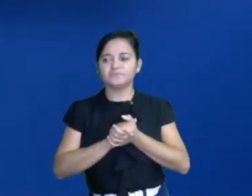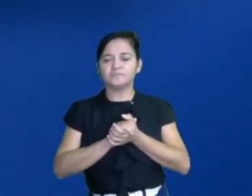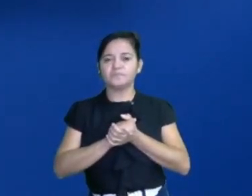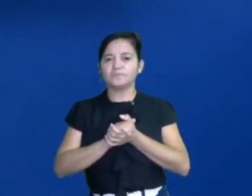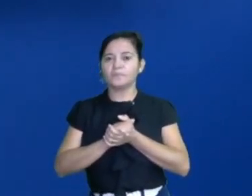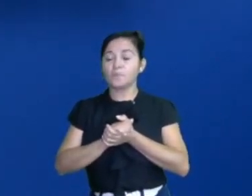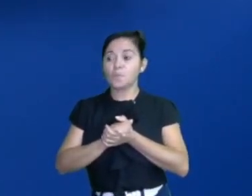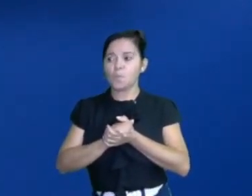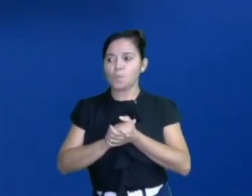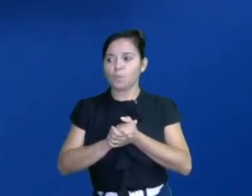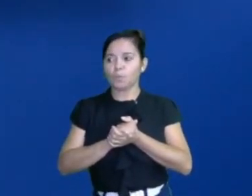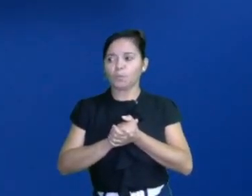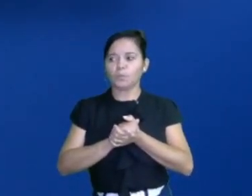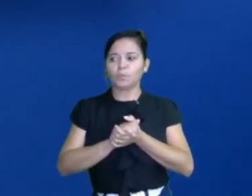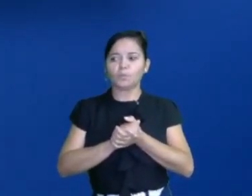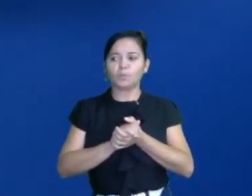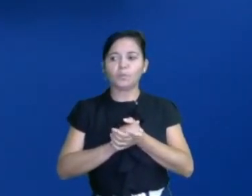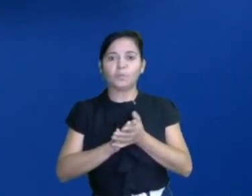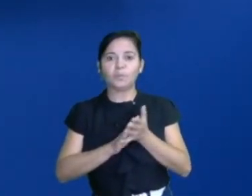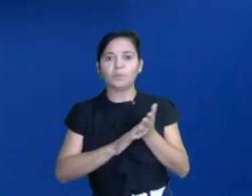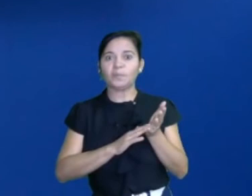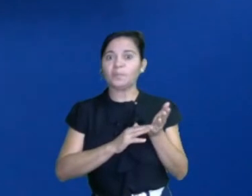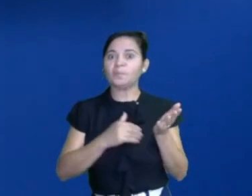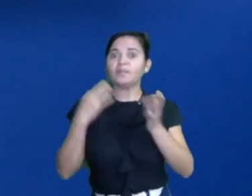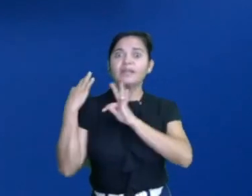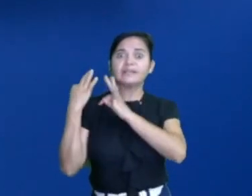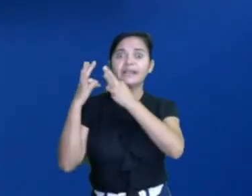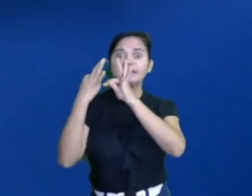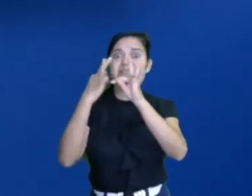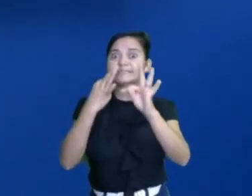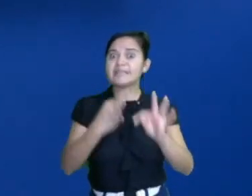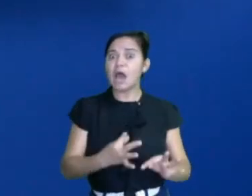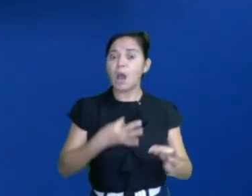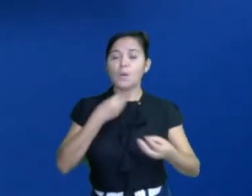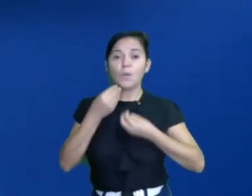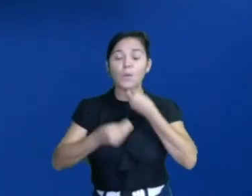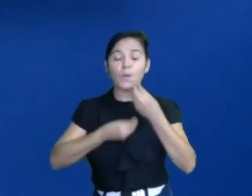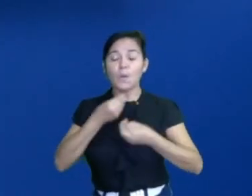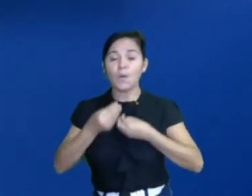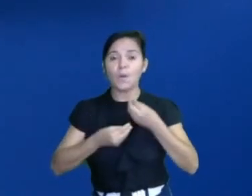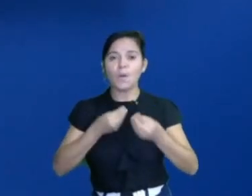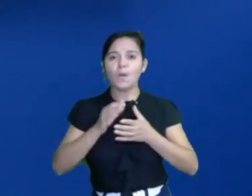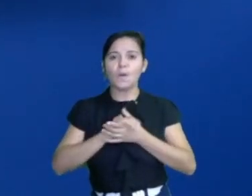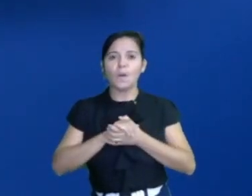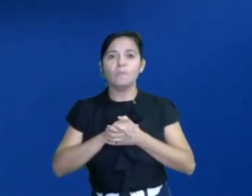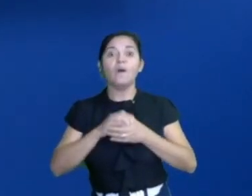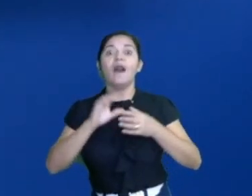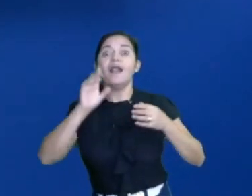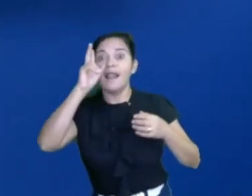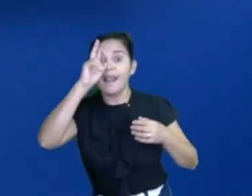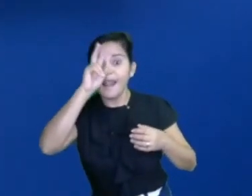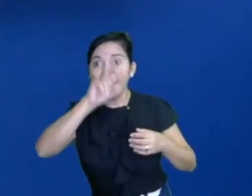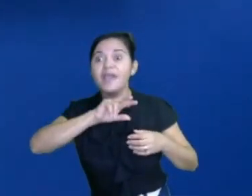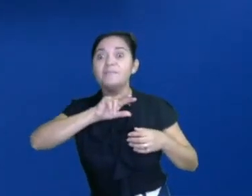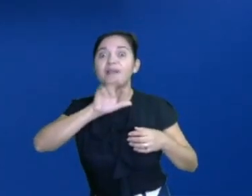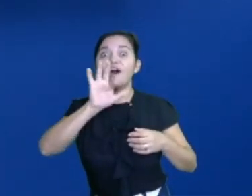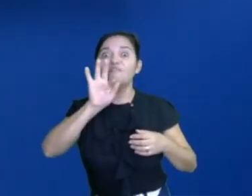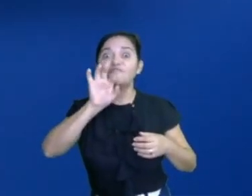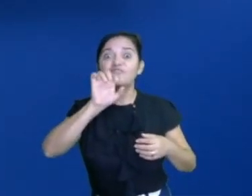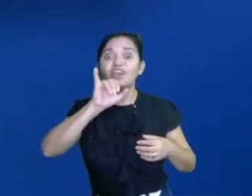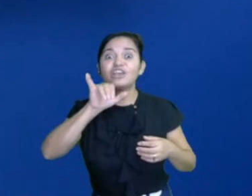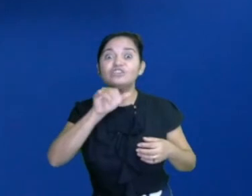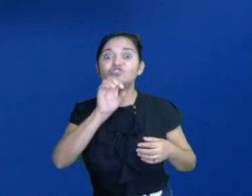A gente viu de onde vêm as minhas tradições. Eu citei o exemplo da feijoada, do